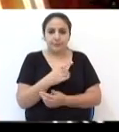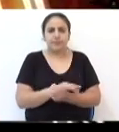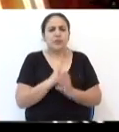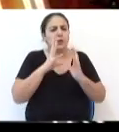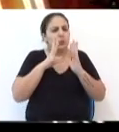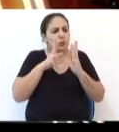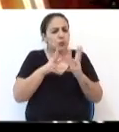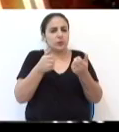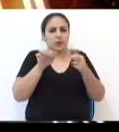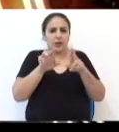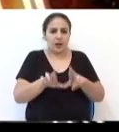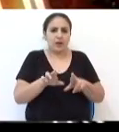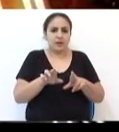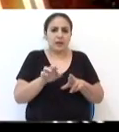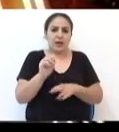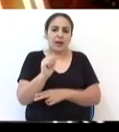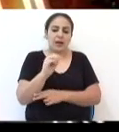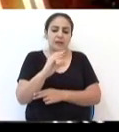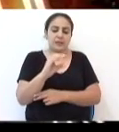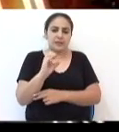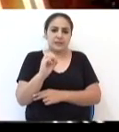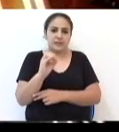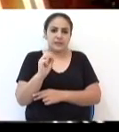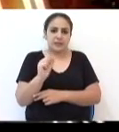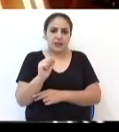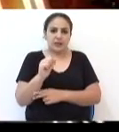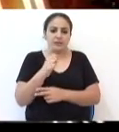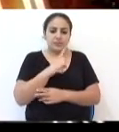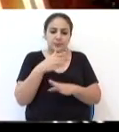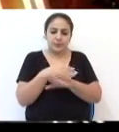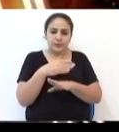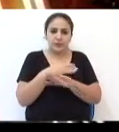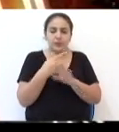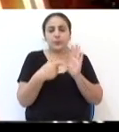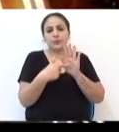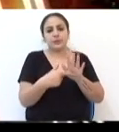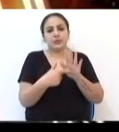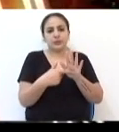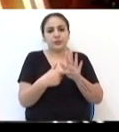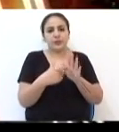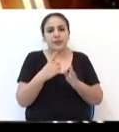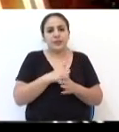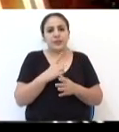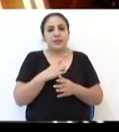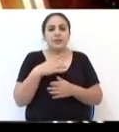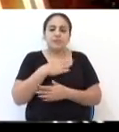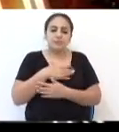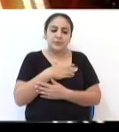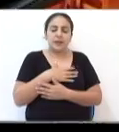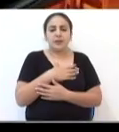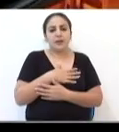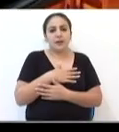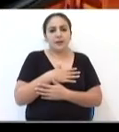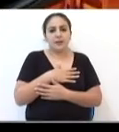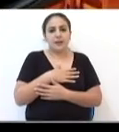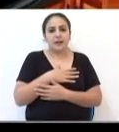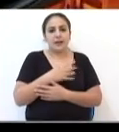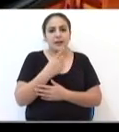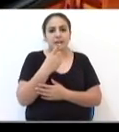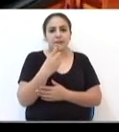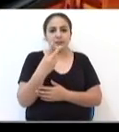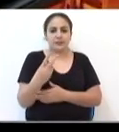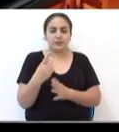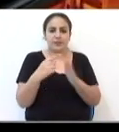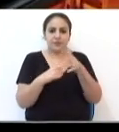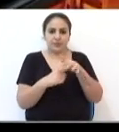todos os setores que a Assisa engloba, vão estar expondo e nos prestigiando na 12ª feira. Lamar, e a